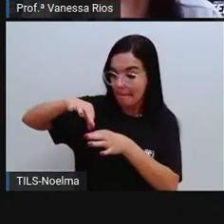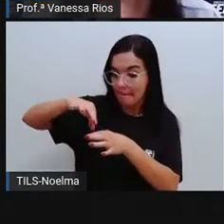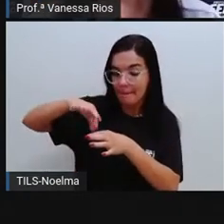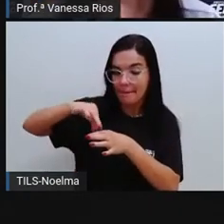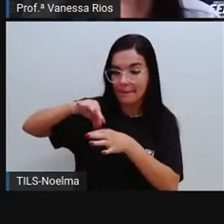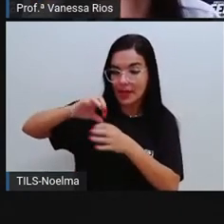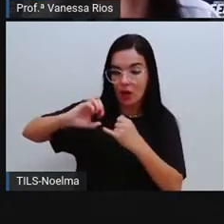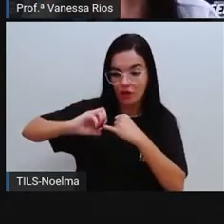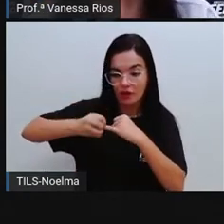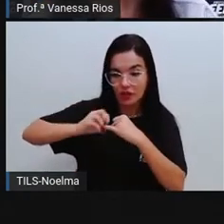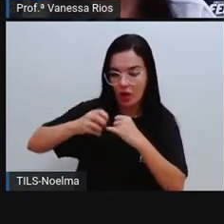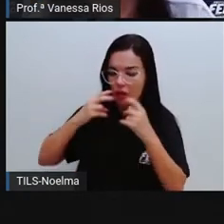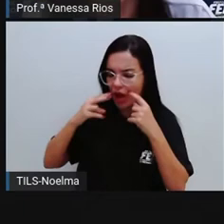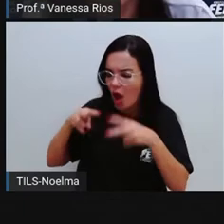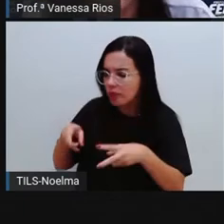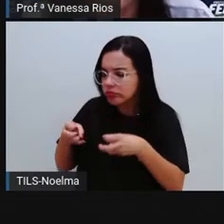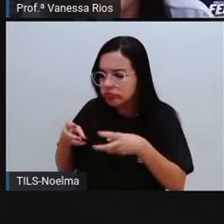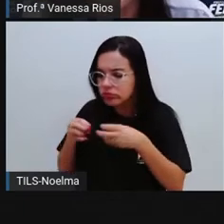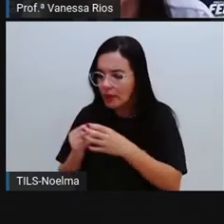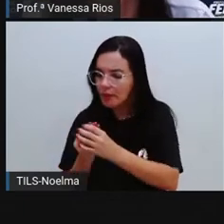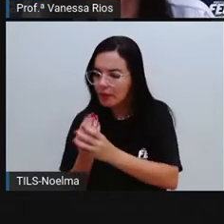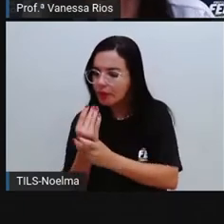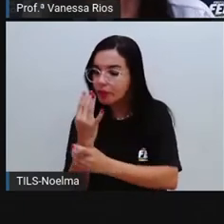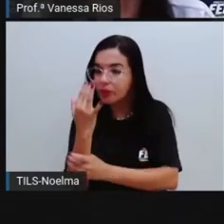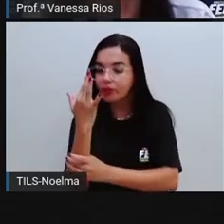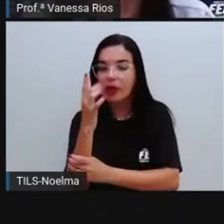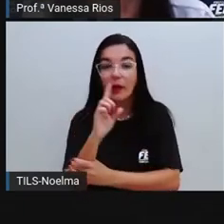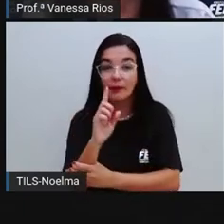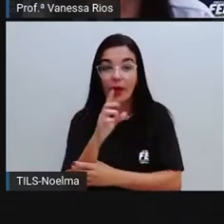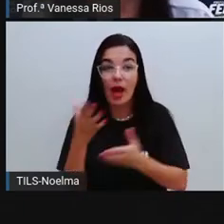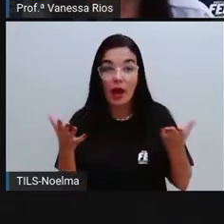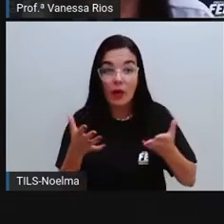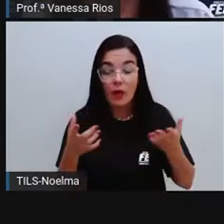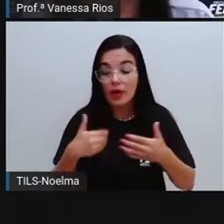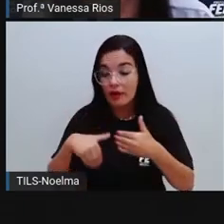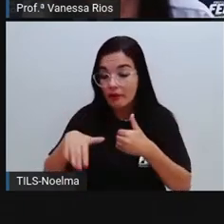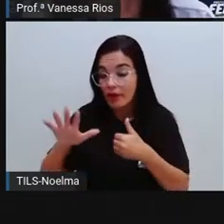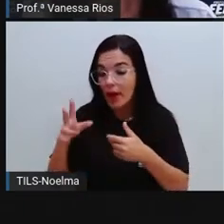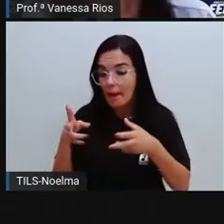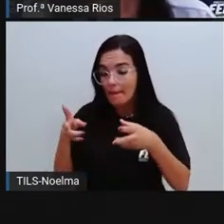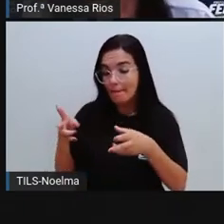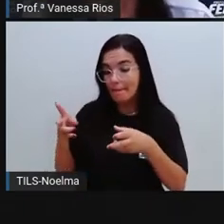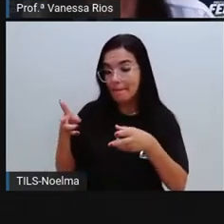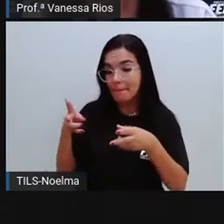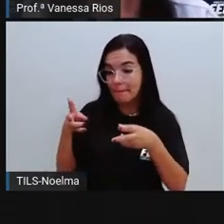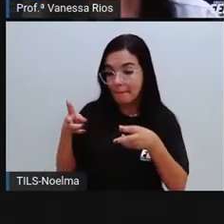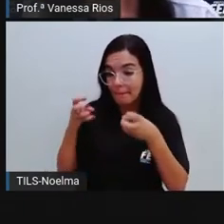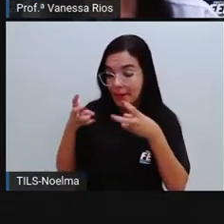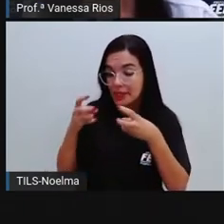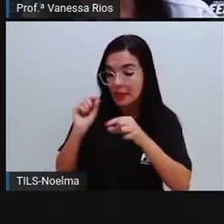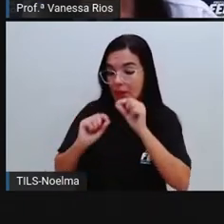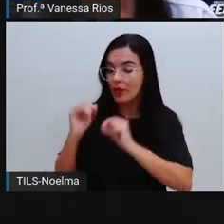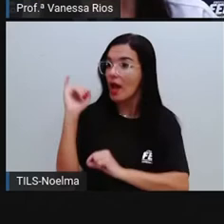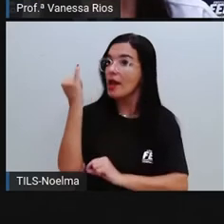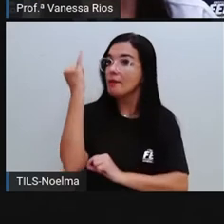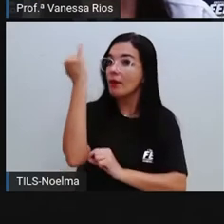que através da semente as plantas podem nascer. É perceber aí também a importância da